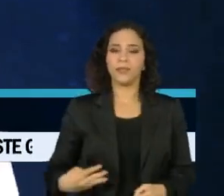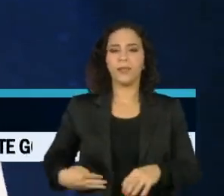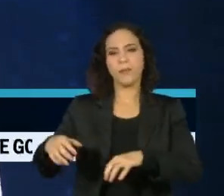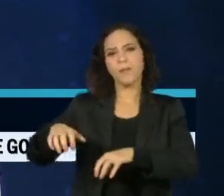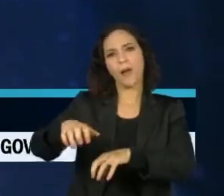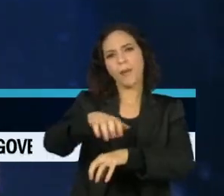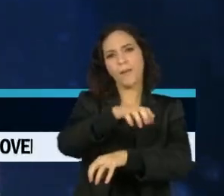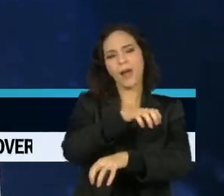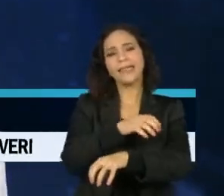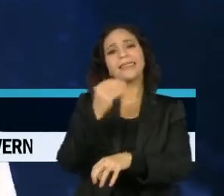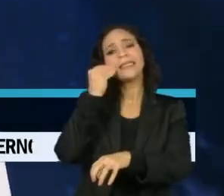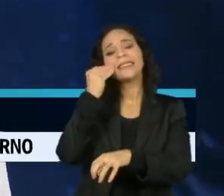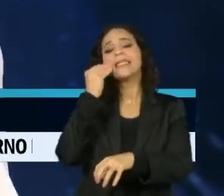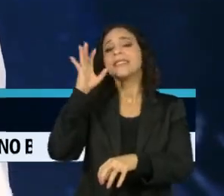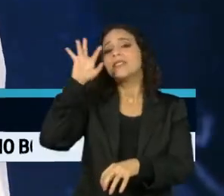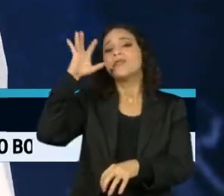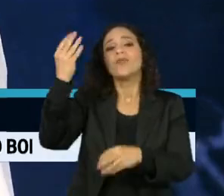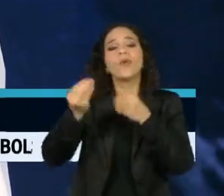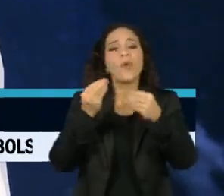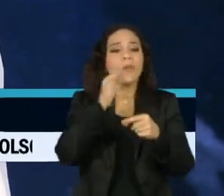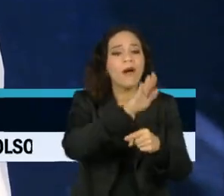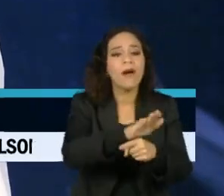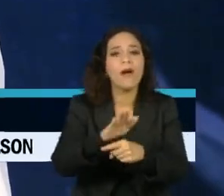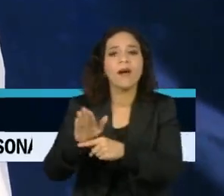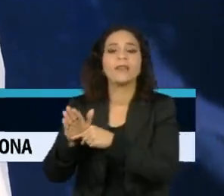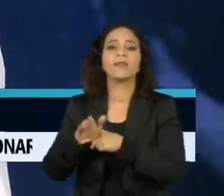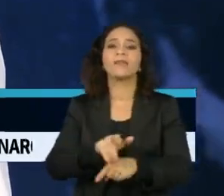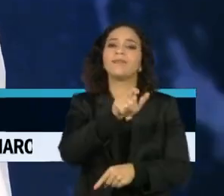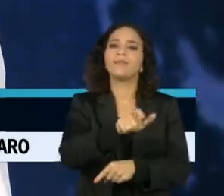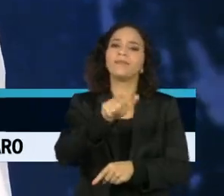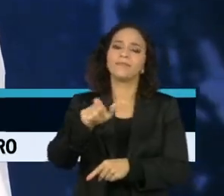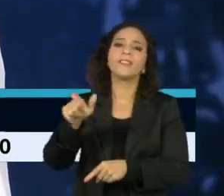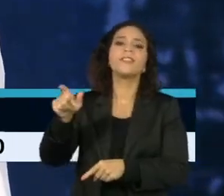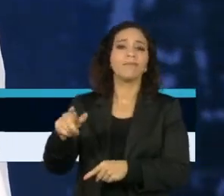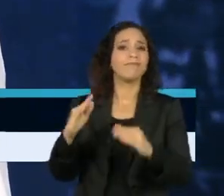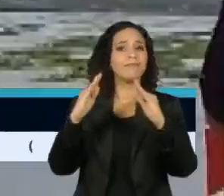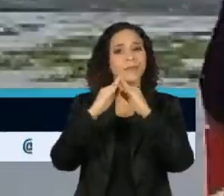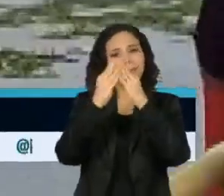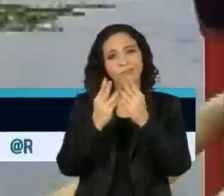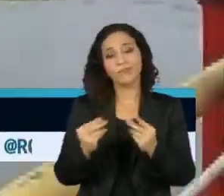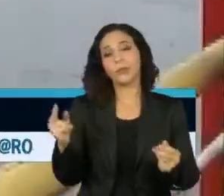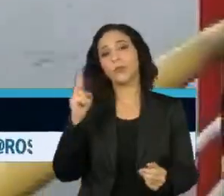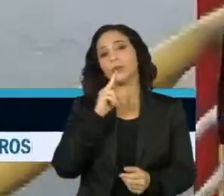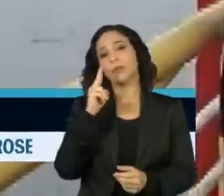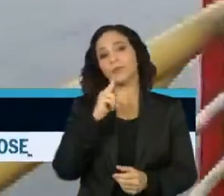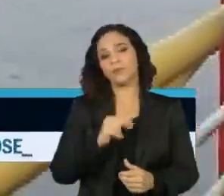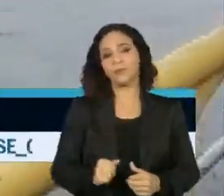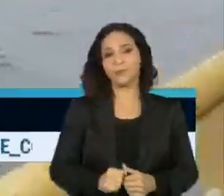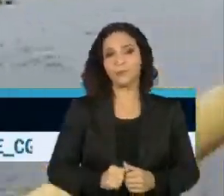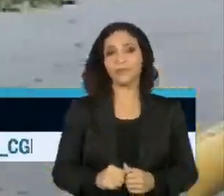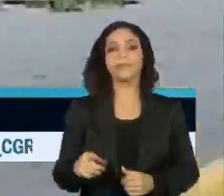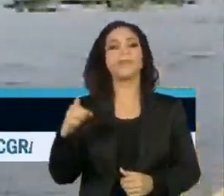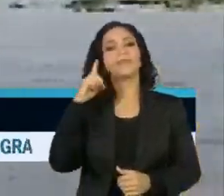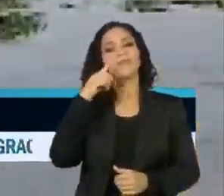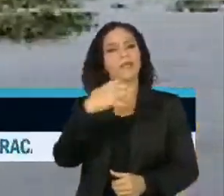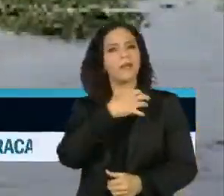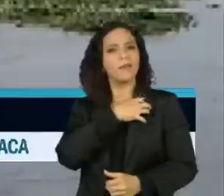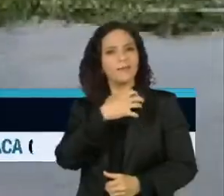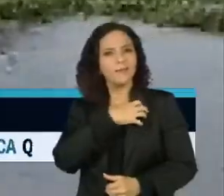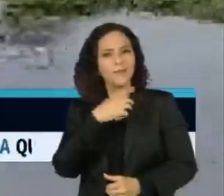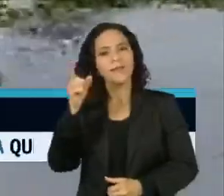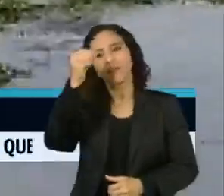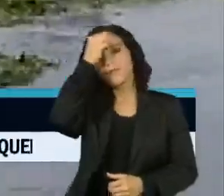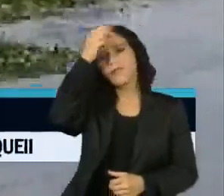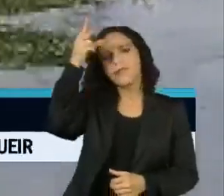para tratar das tempestades que colocaram dezenas de cidades em situação de emergência. A Defesa Civil Baiana e as